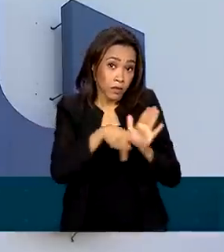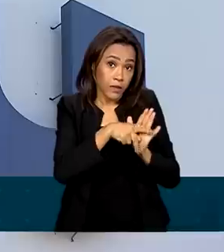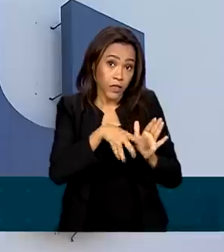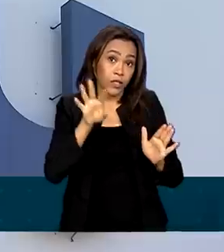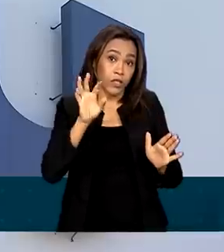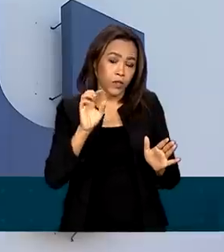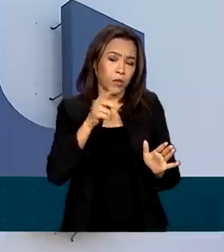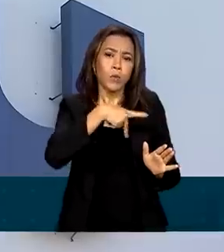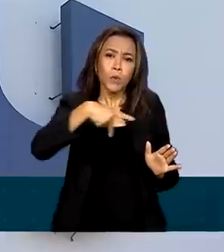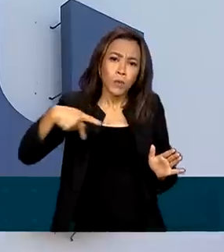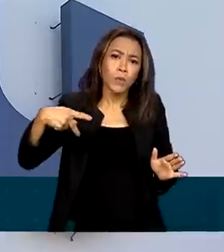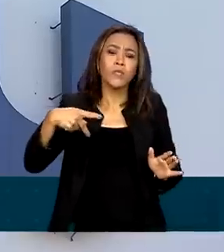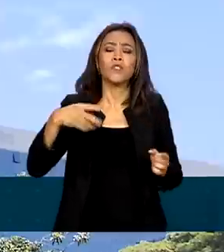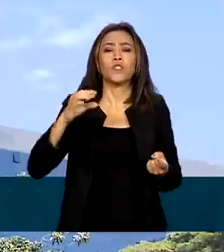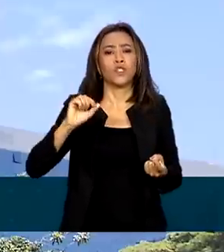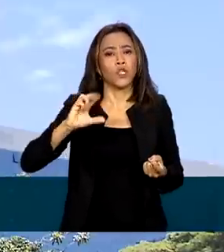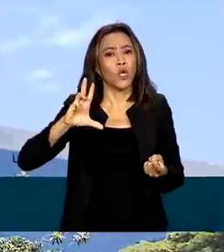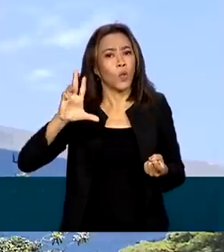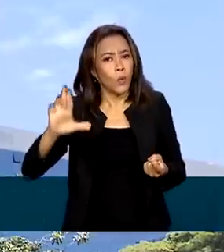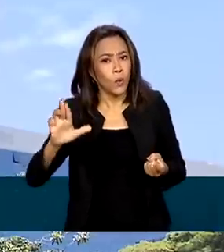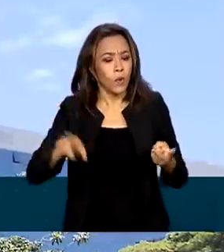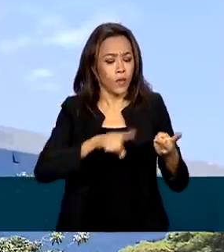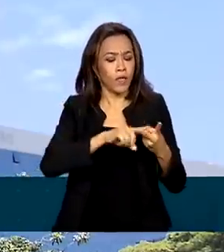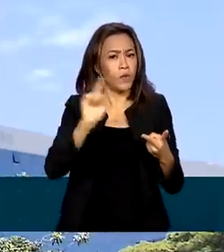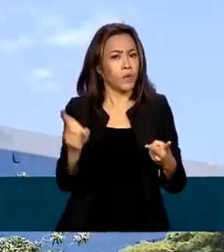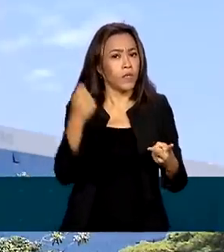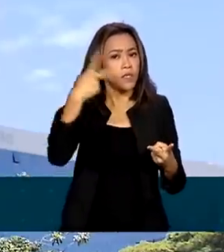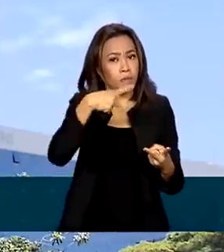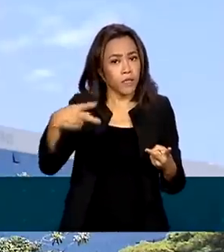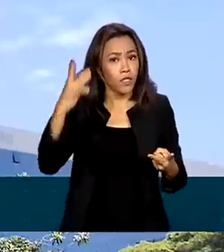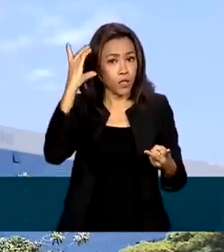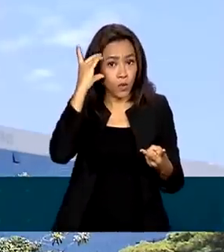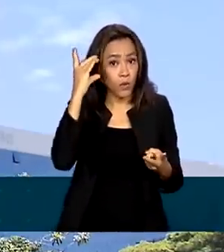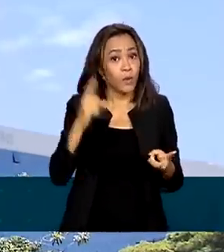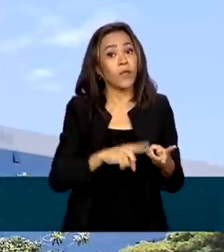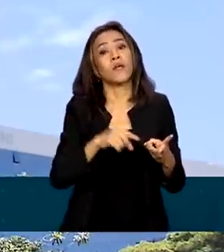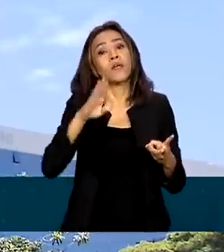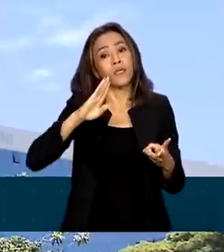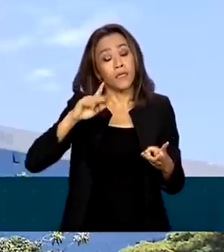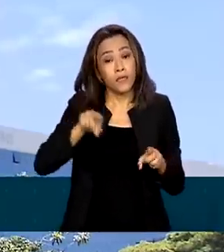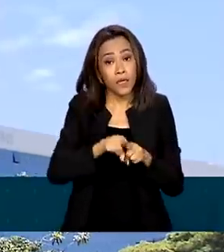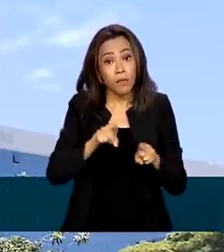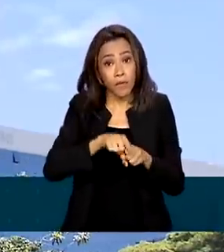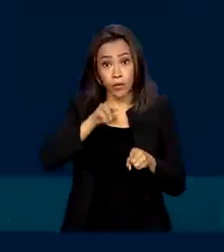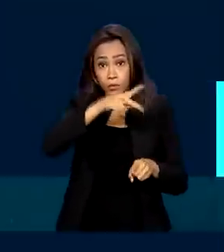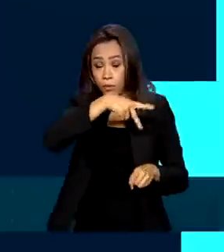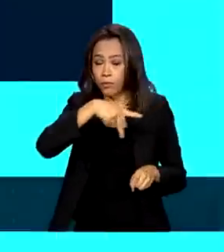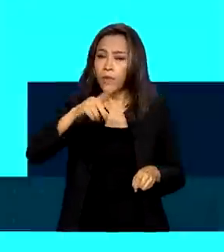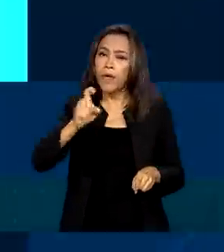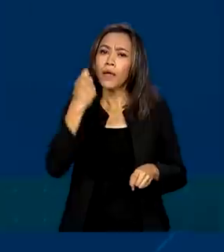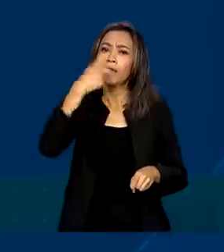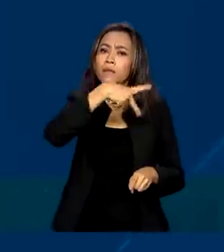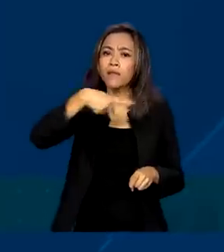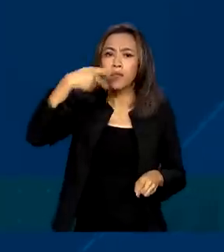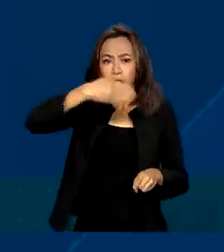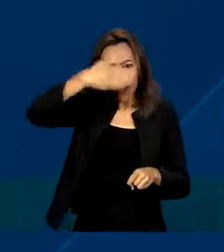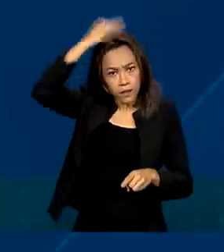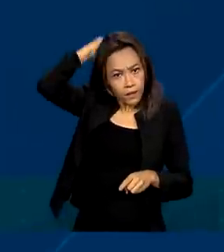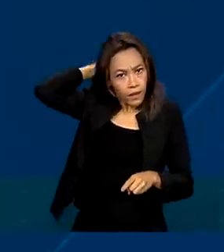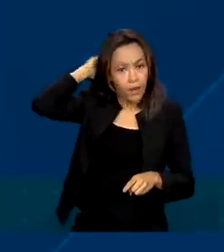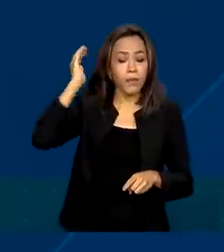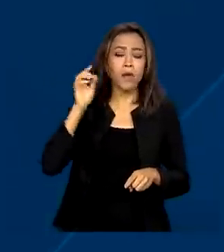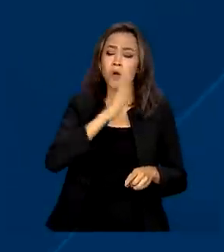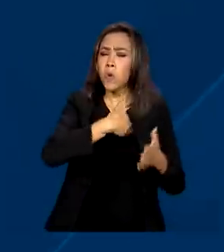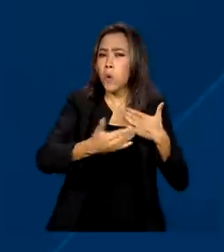mandatos do presidente Lula e dos ex-presidentes Dilma e Temer. As informações podem ser consultadas por